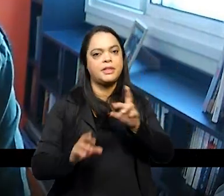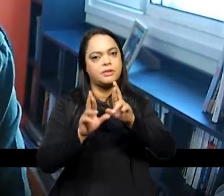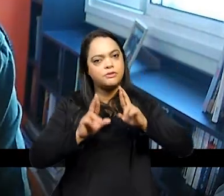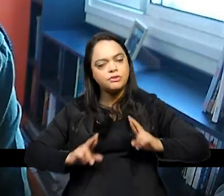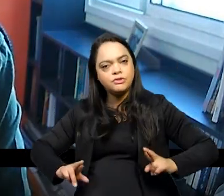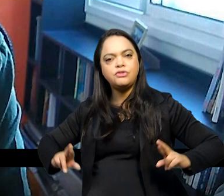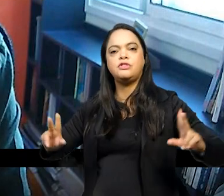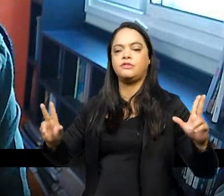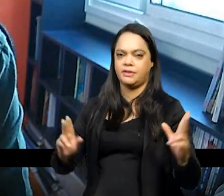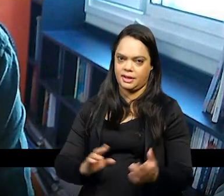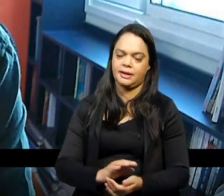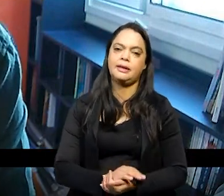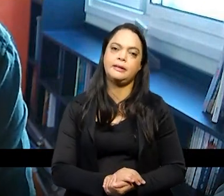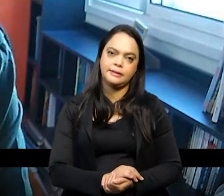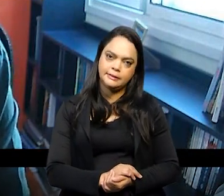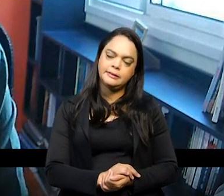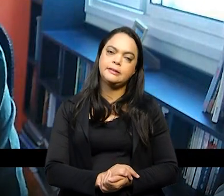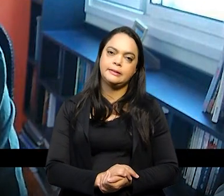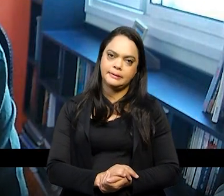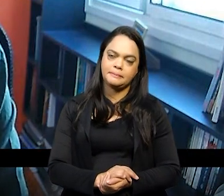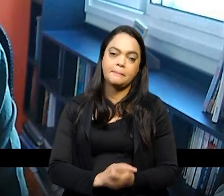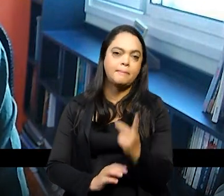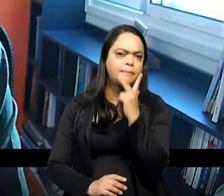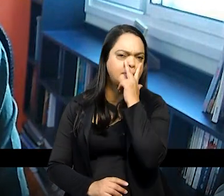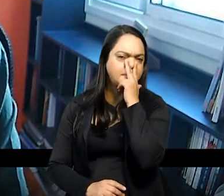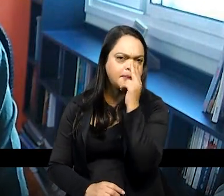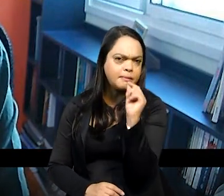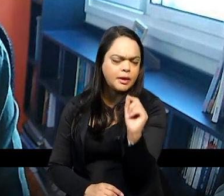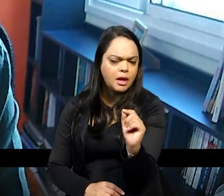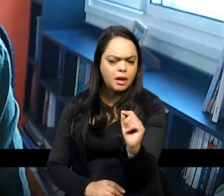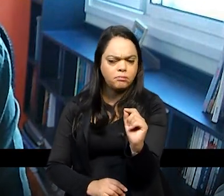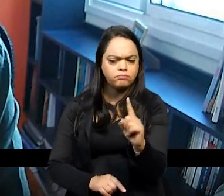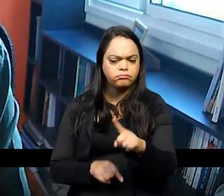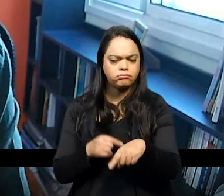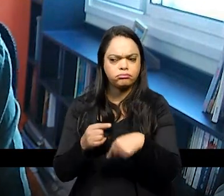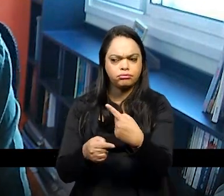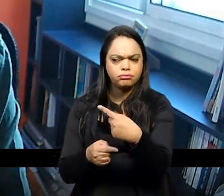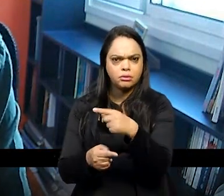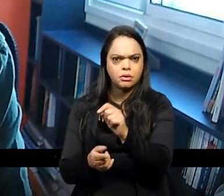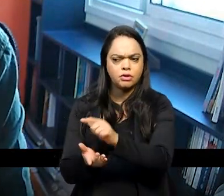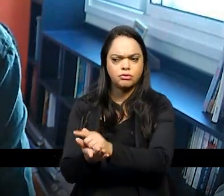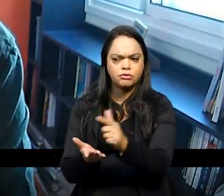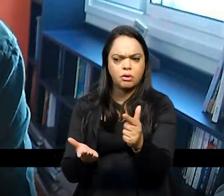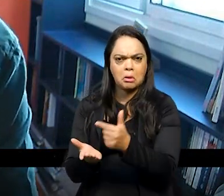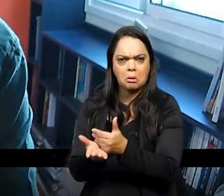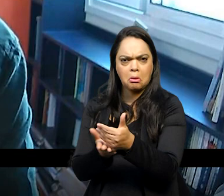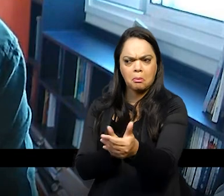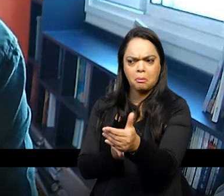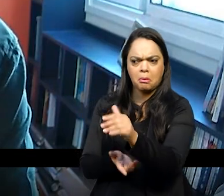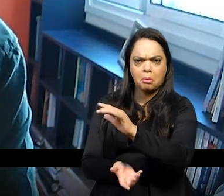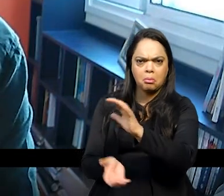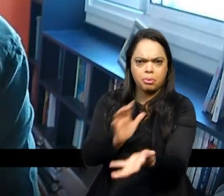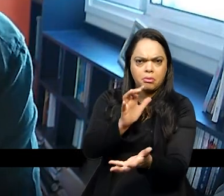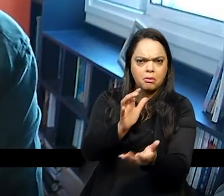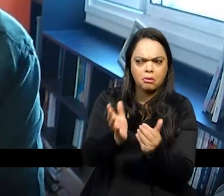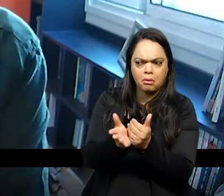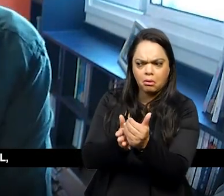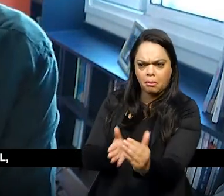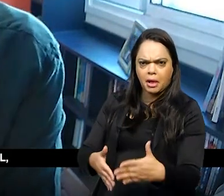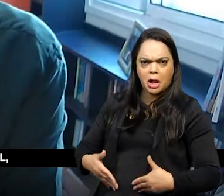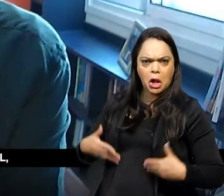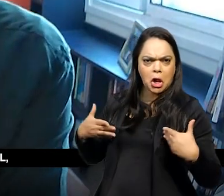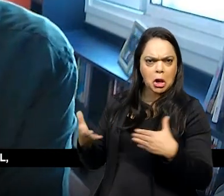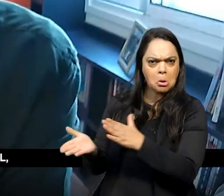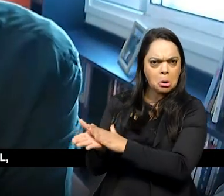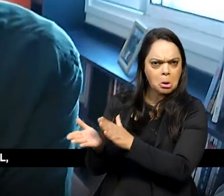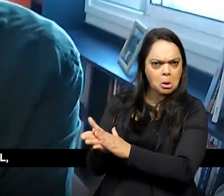partir de um certo momento parece que os jornais mudam de opinião e eles começam a elogiar a América Espanhola então eles deixam